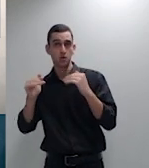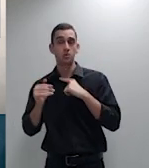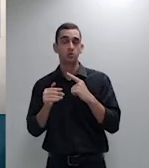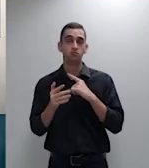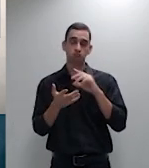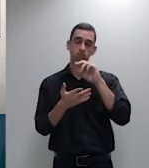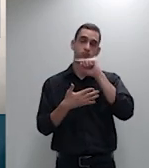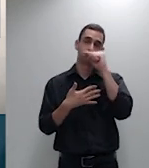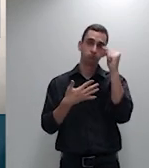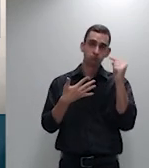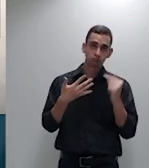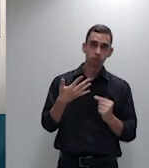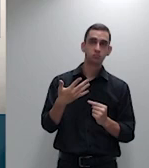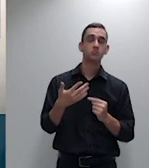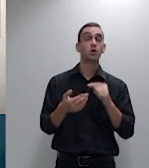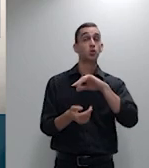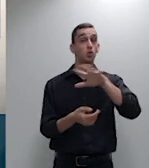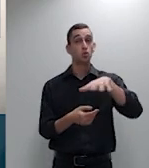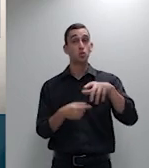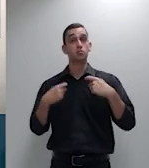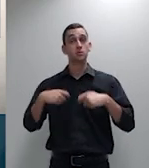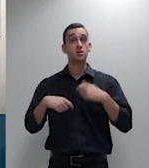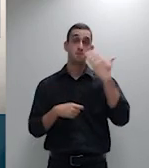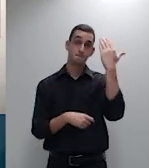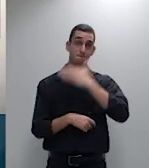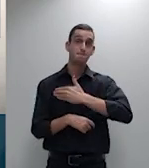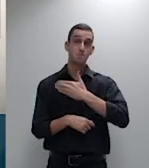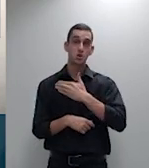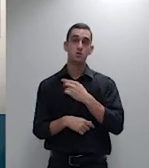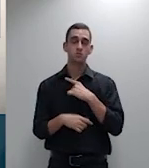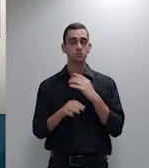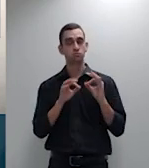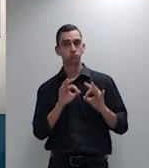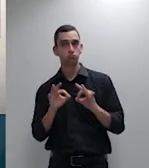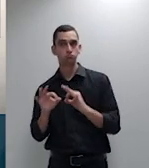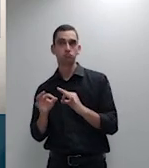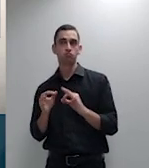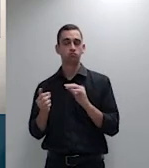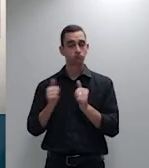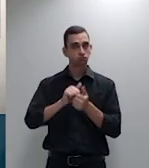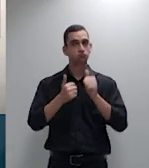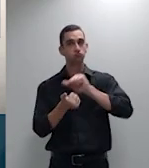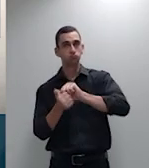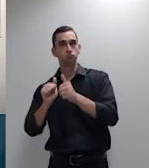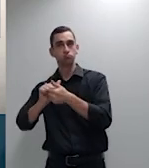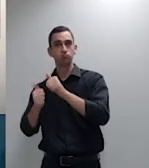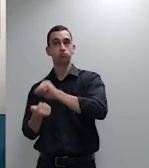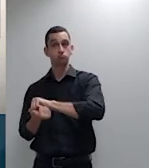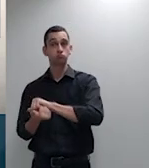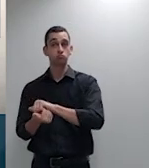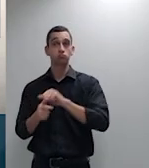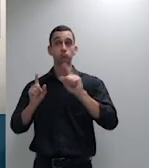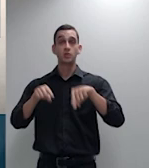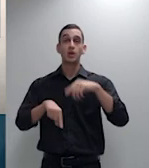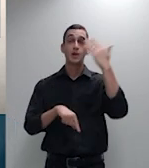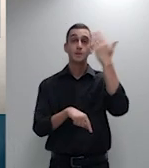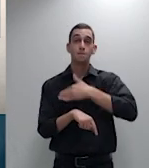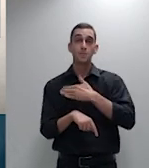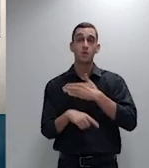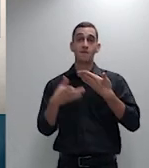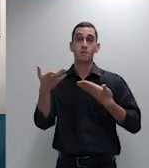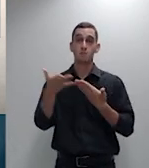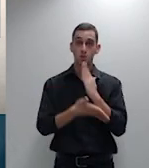aprovar essa adequação e essa adequação faz com o que? com a prova de aprovação da nota técnica do